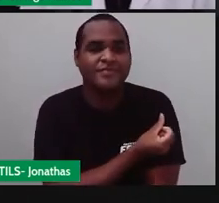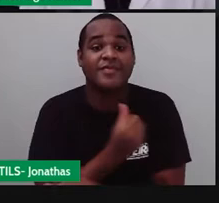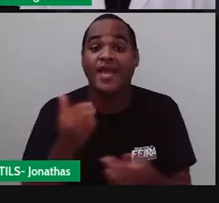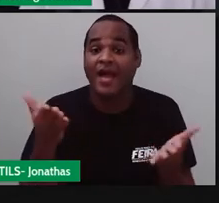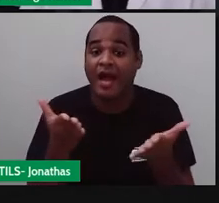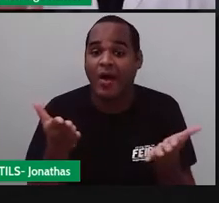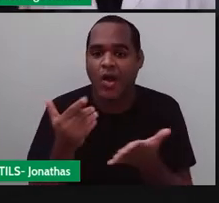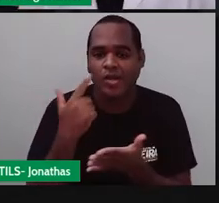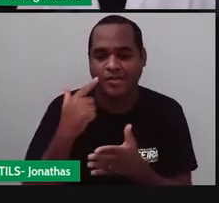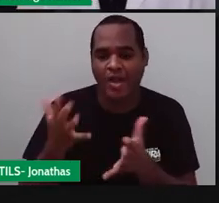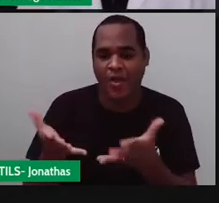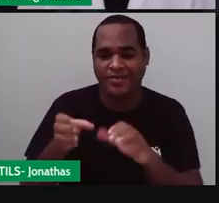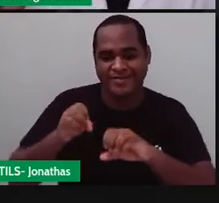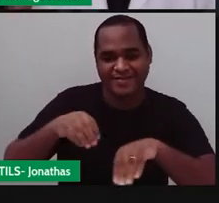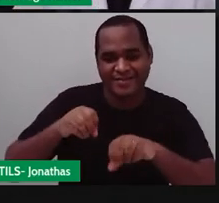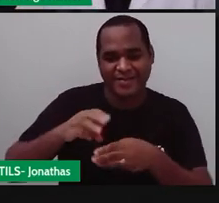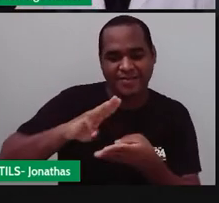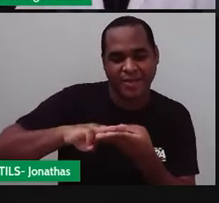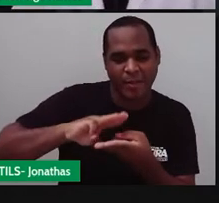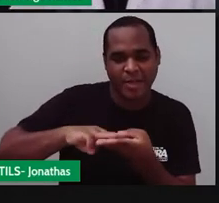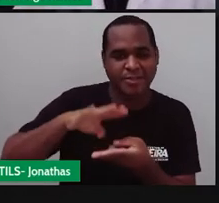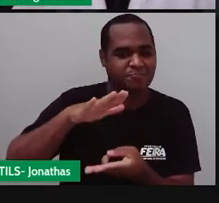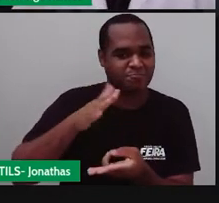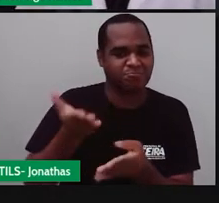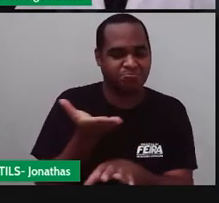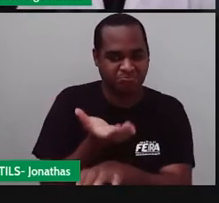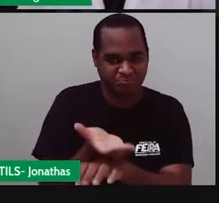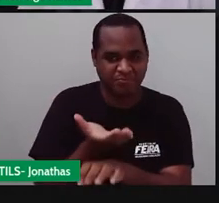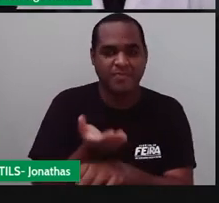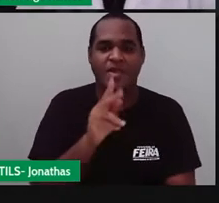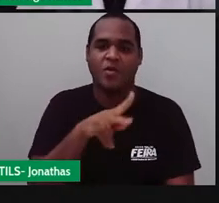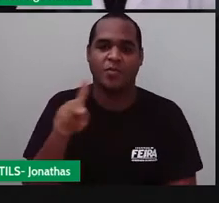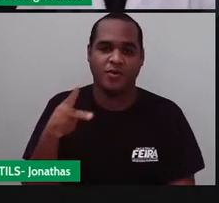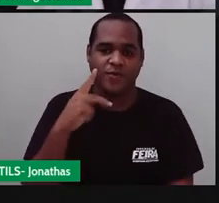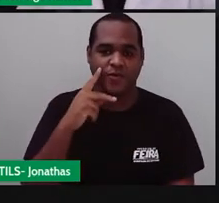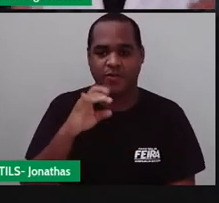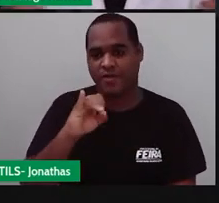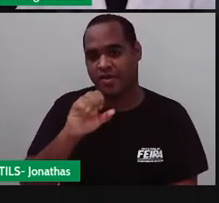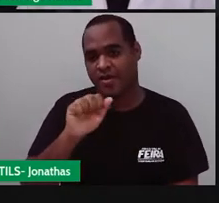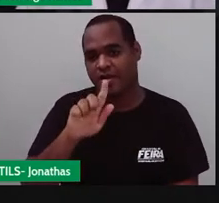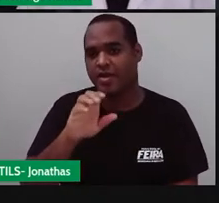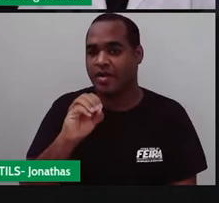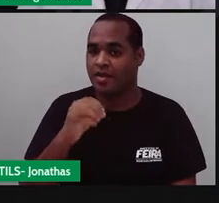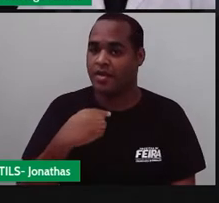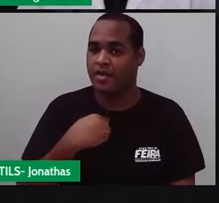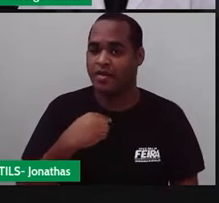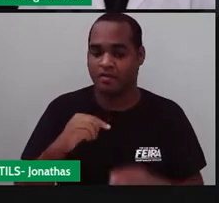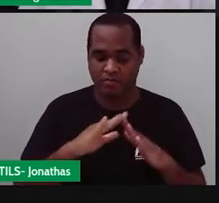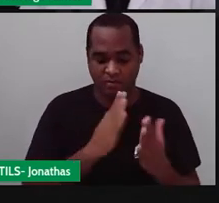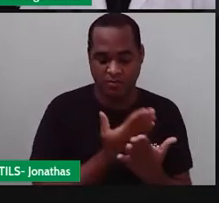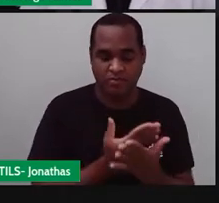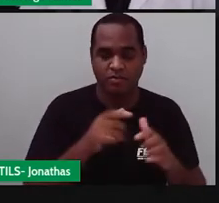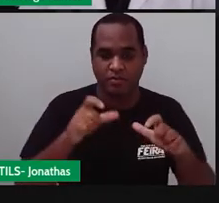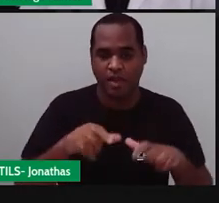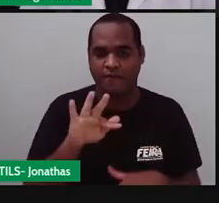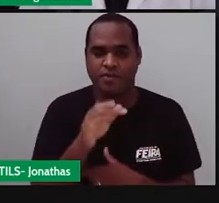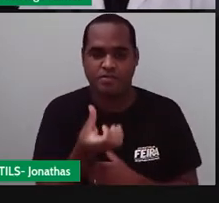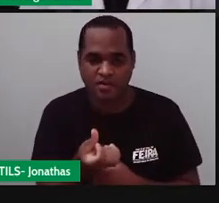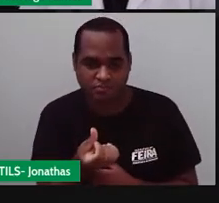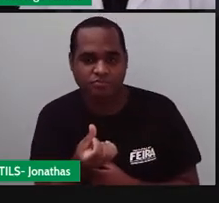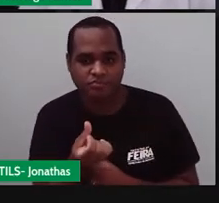nossa querida aula de matemática. Então, vamos lá. Eu sou o professor Iago Ramos, venho lá da escola municipal